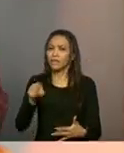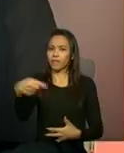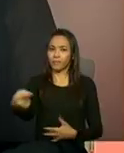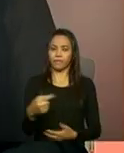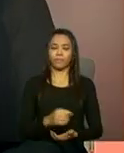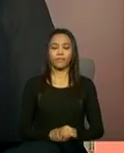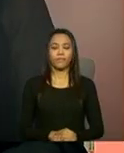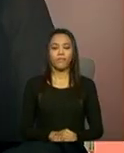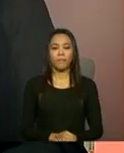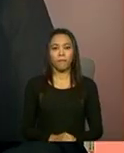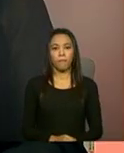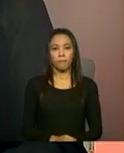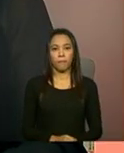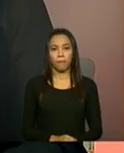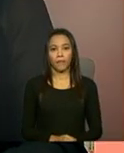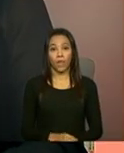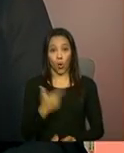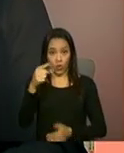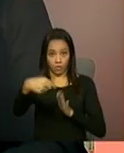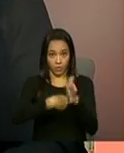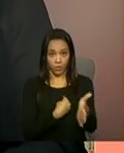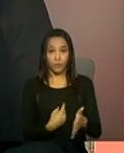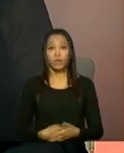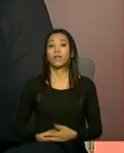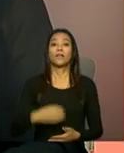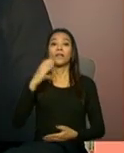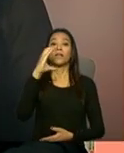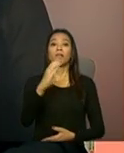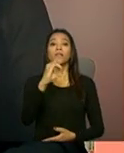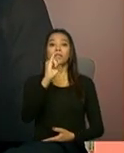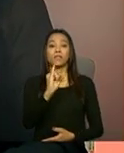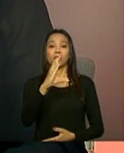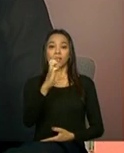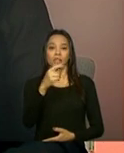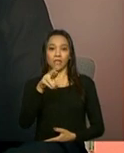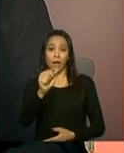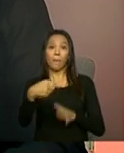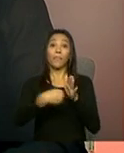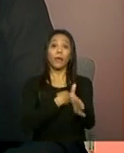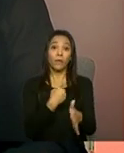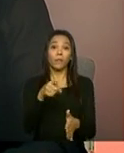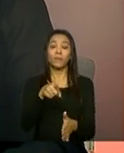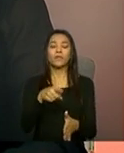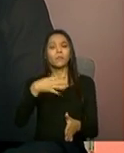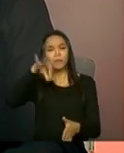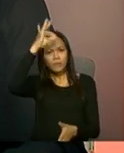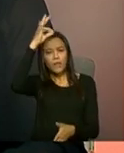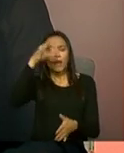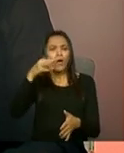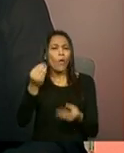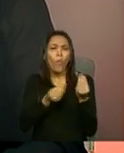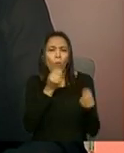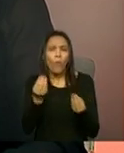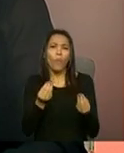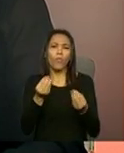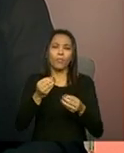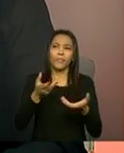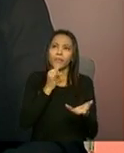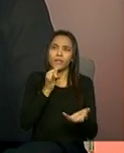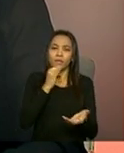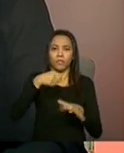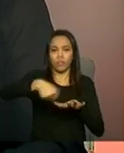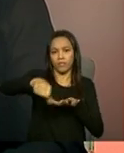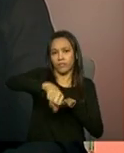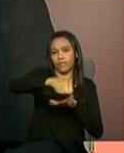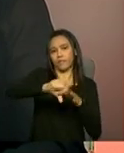Bom, Cícera Aparecida de Cariacica Espírito Santo, pergunta, oferta de cursos de artesanato, manicure,